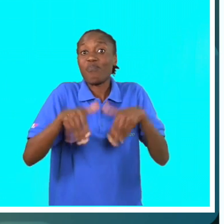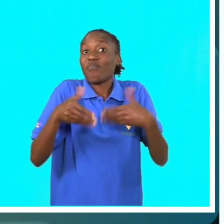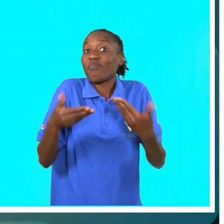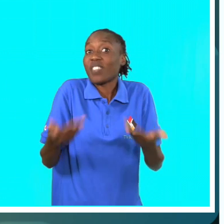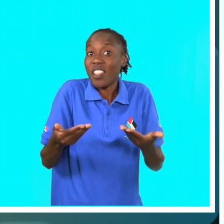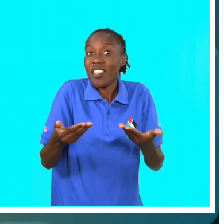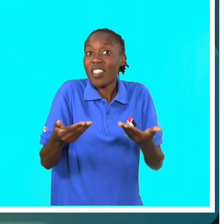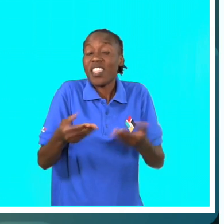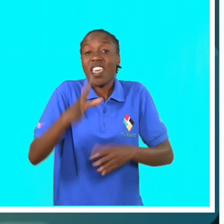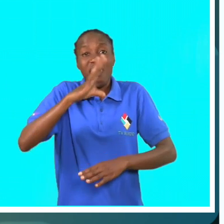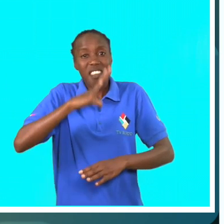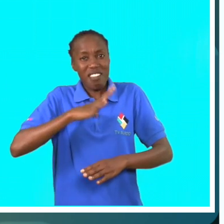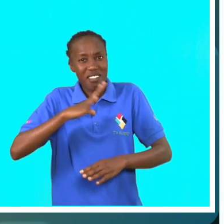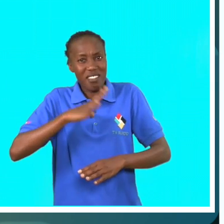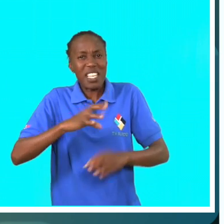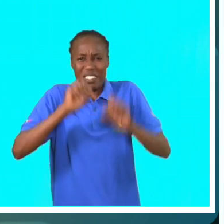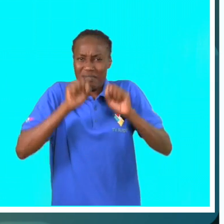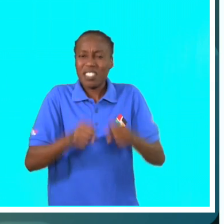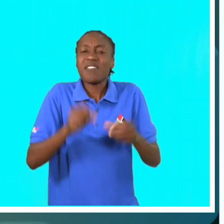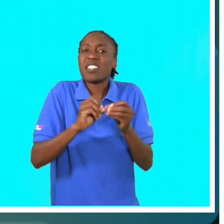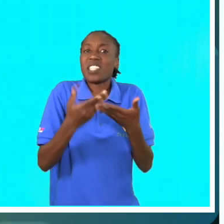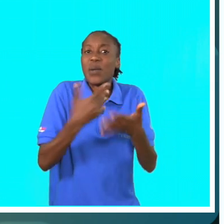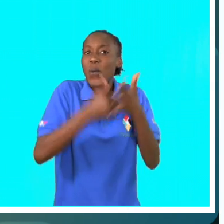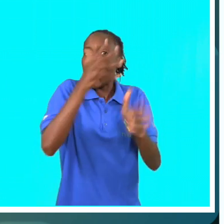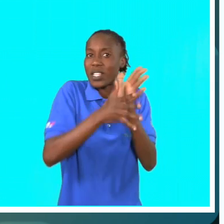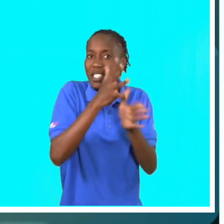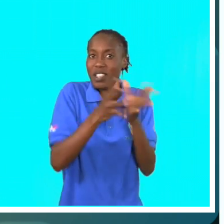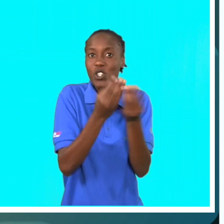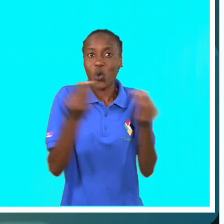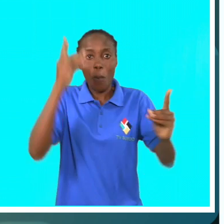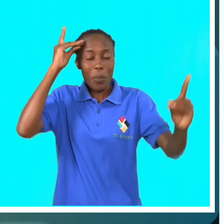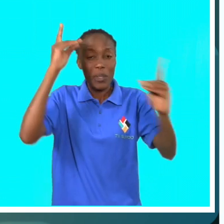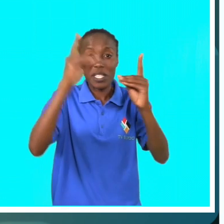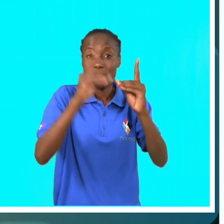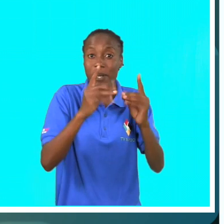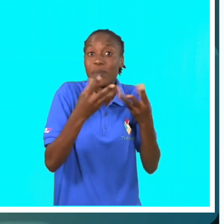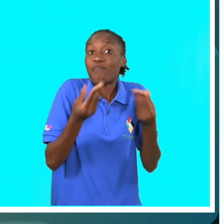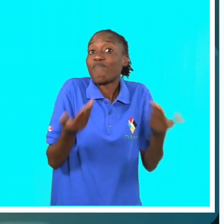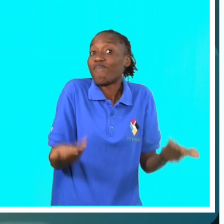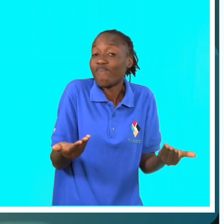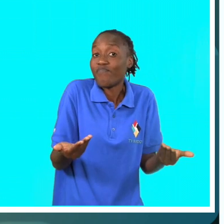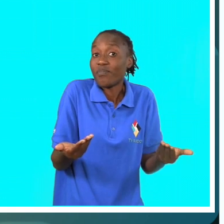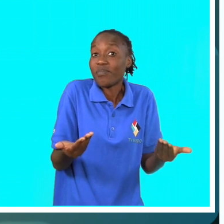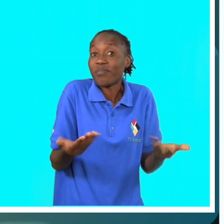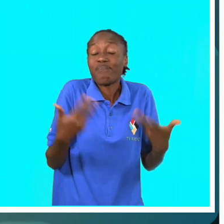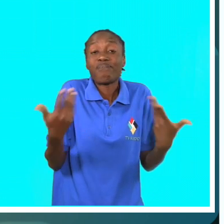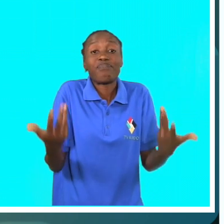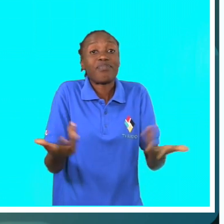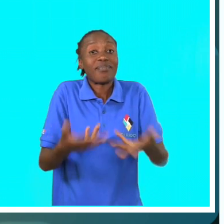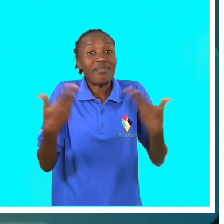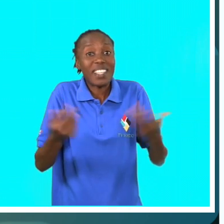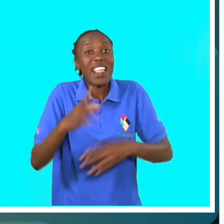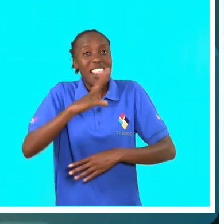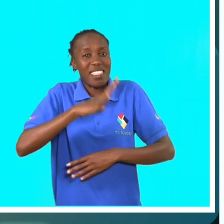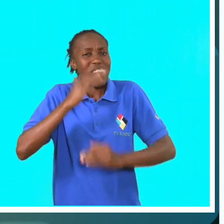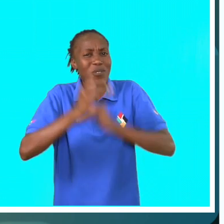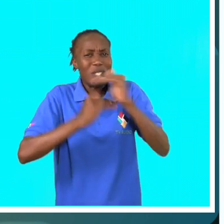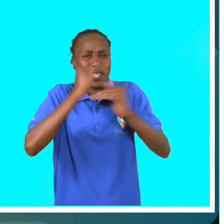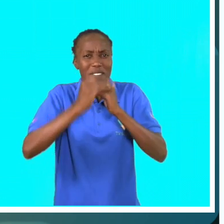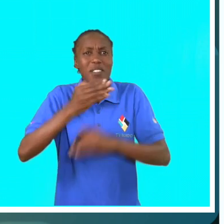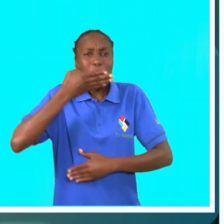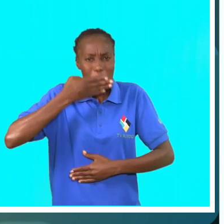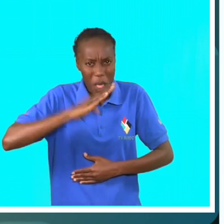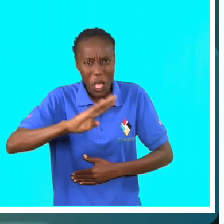geografia por aí em diante. Então é preciso que priorizemos a língua de sinais como disciplina, de modo a ter